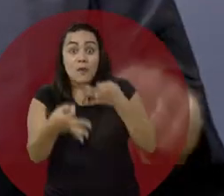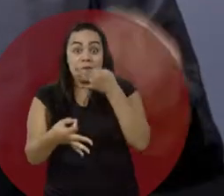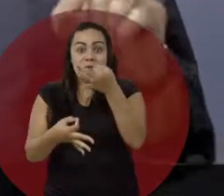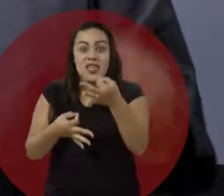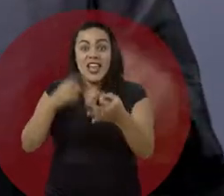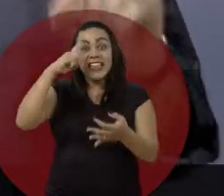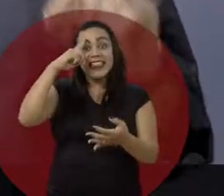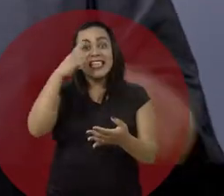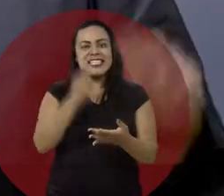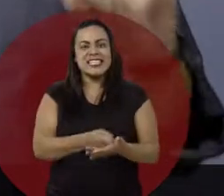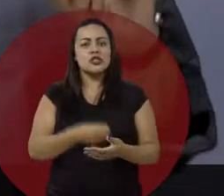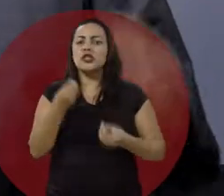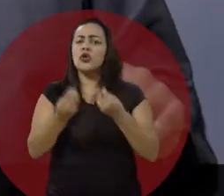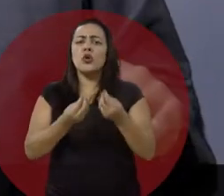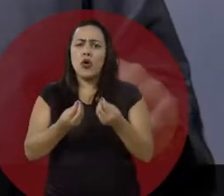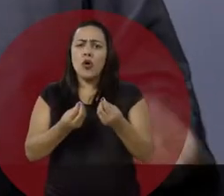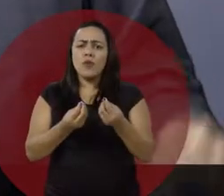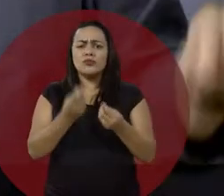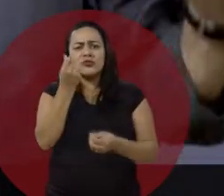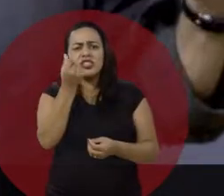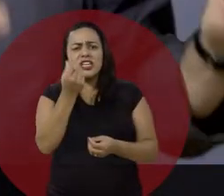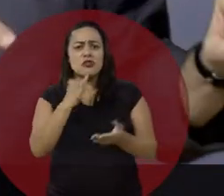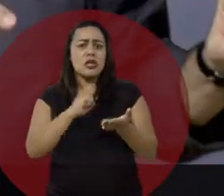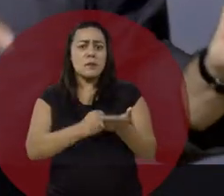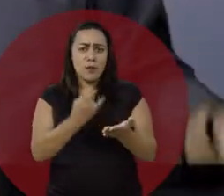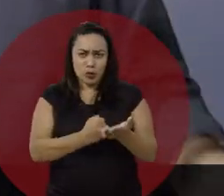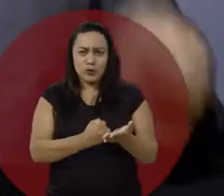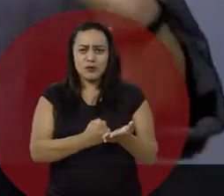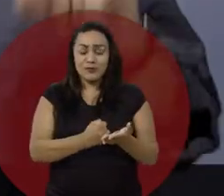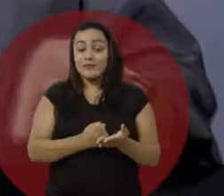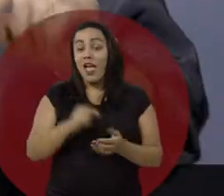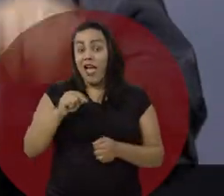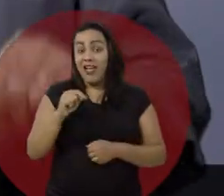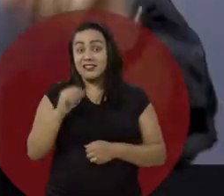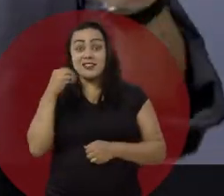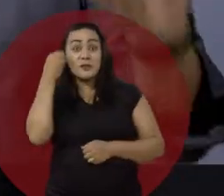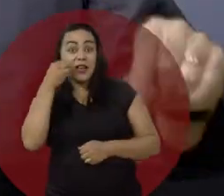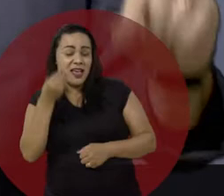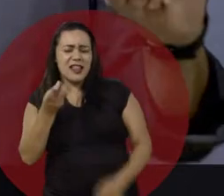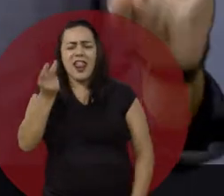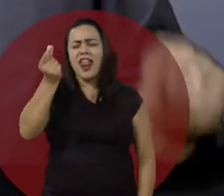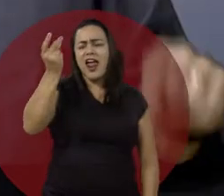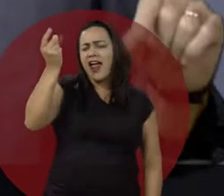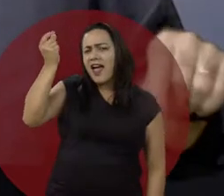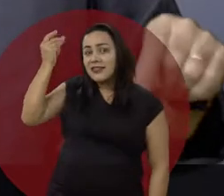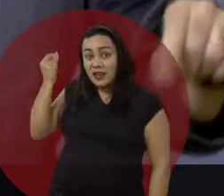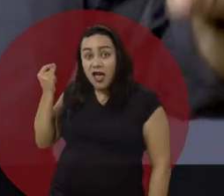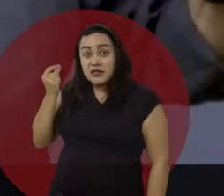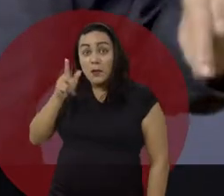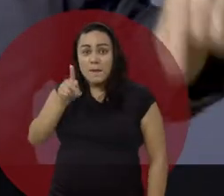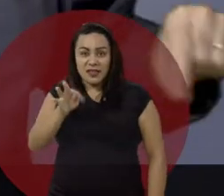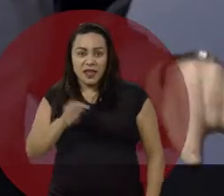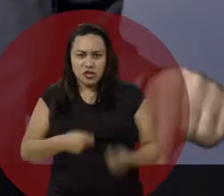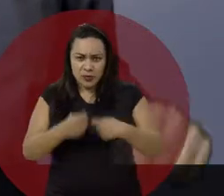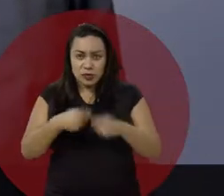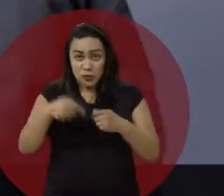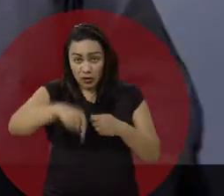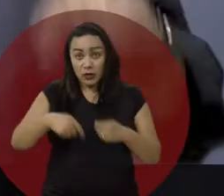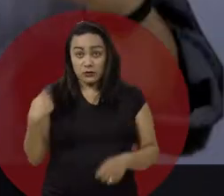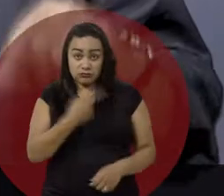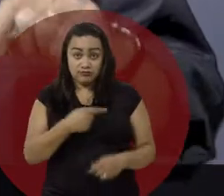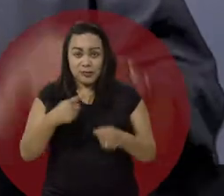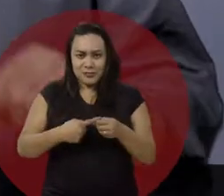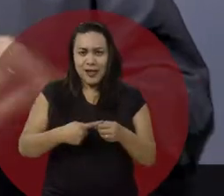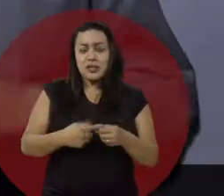como deve ser aplicado o dinheiro dos impostos. Essa experiência, bem sucedida em outras administrações do PT aqui em nossa